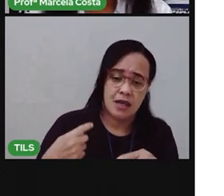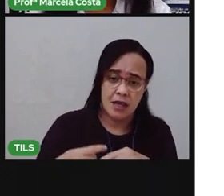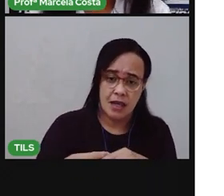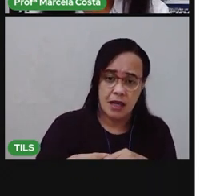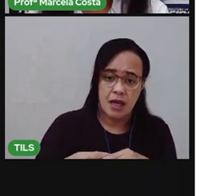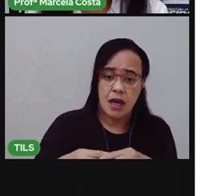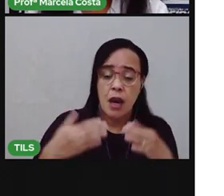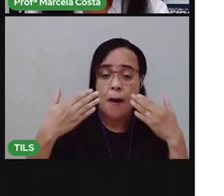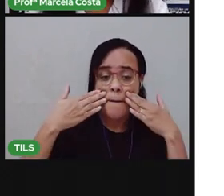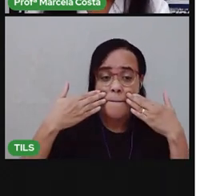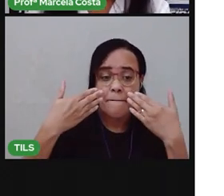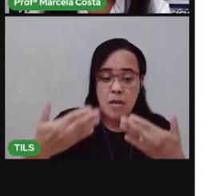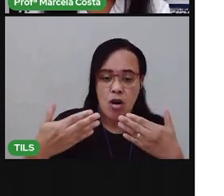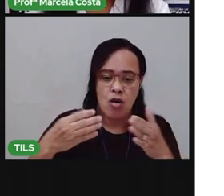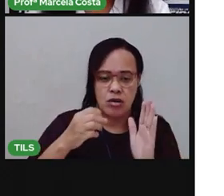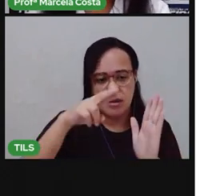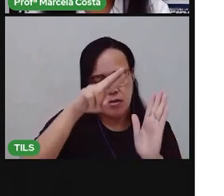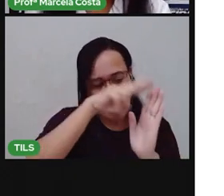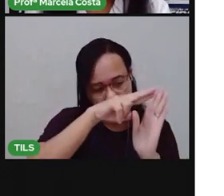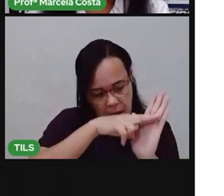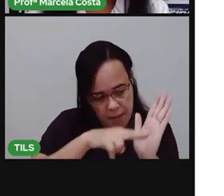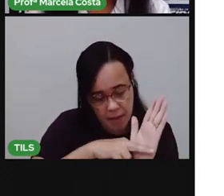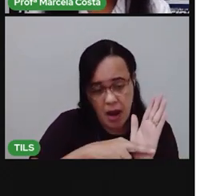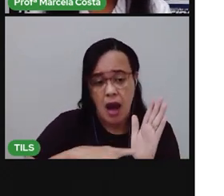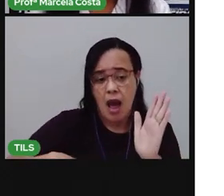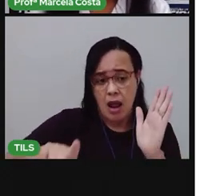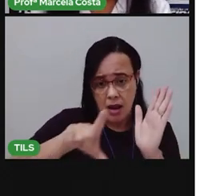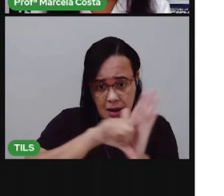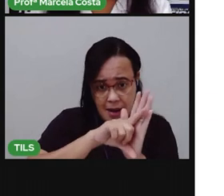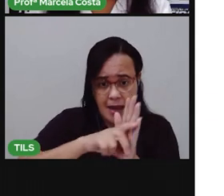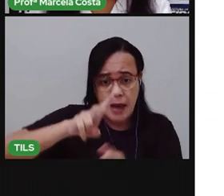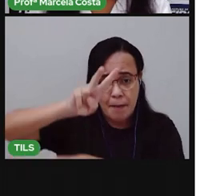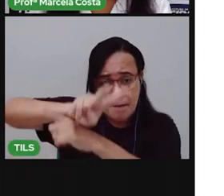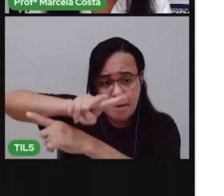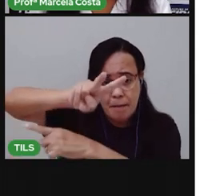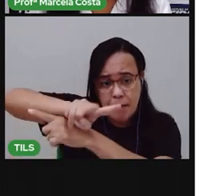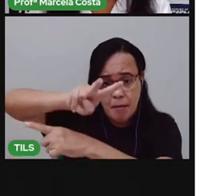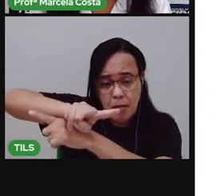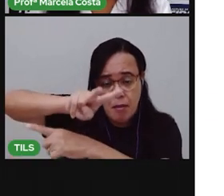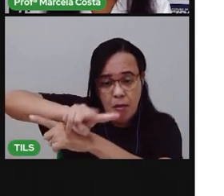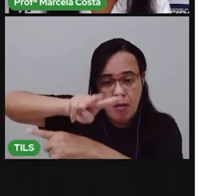conjunto de regras, de leis que protegem as crianças.